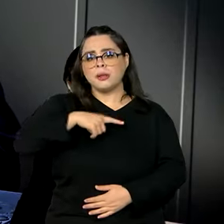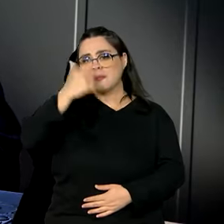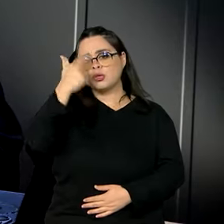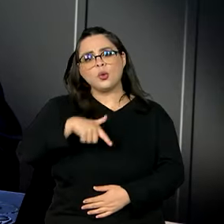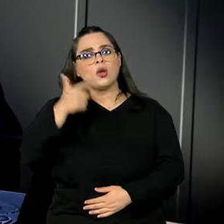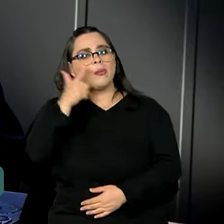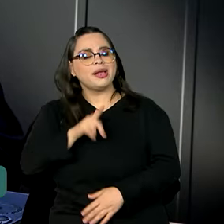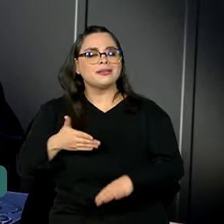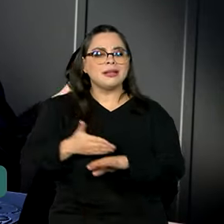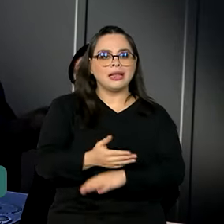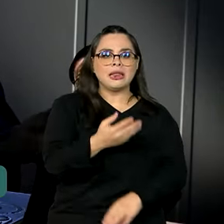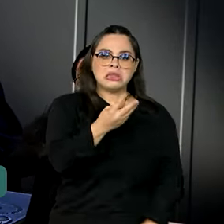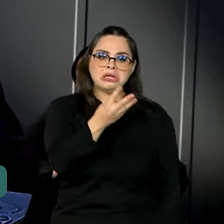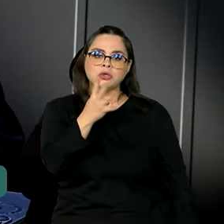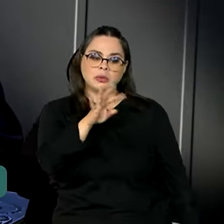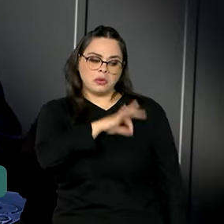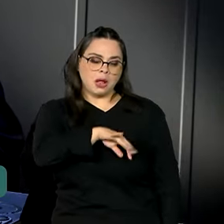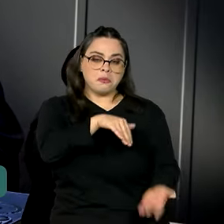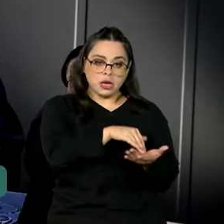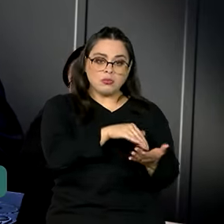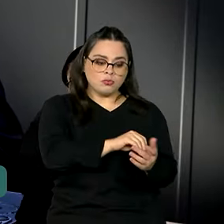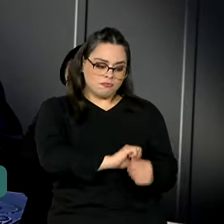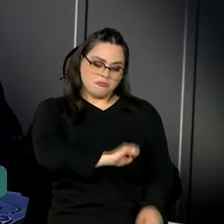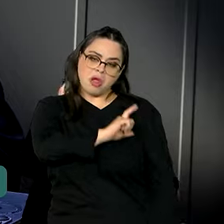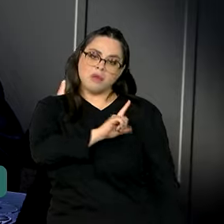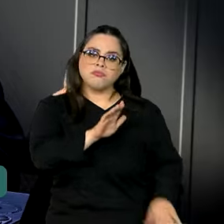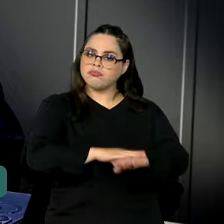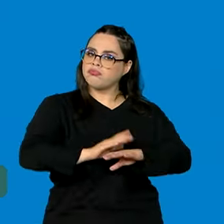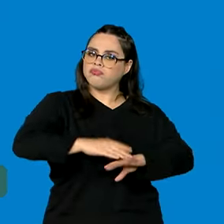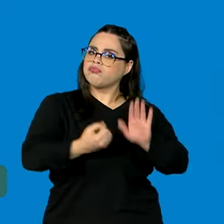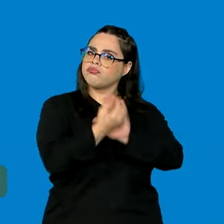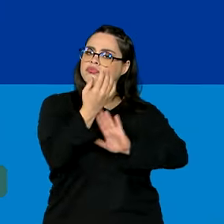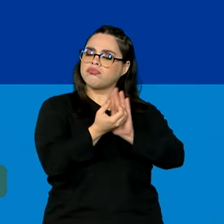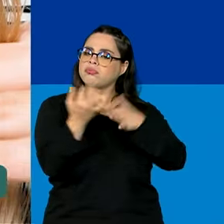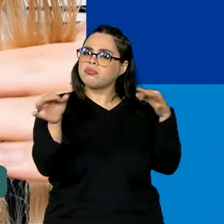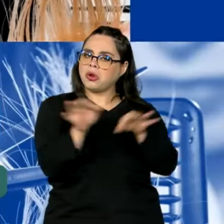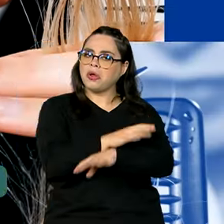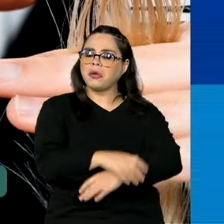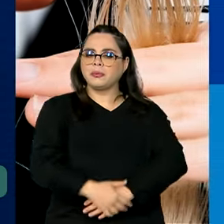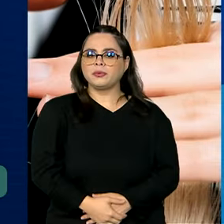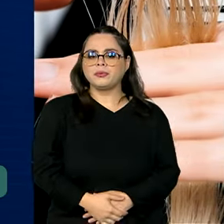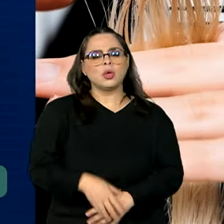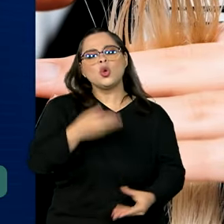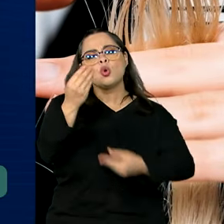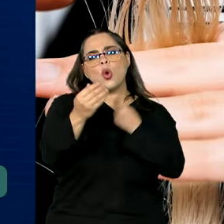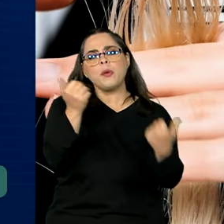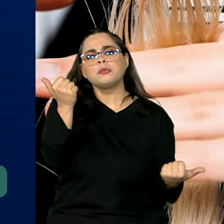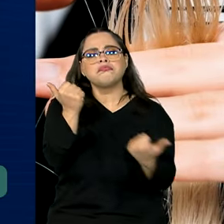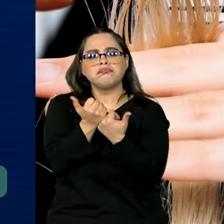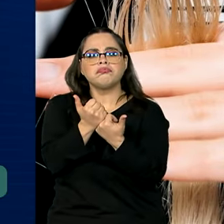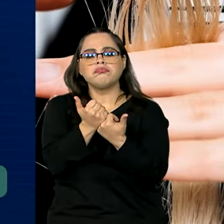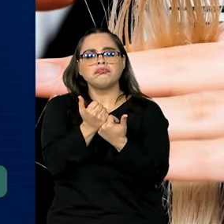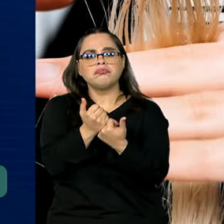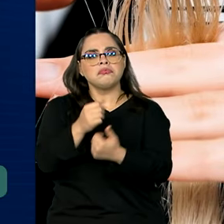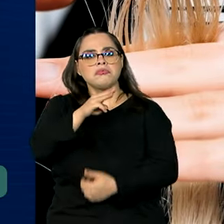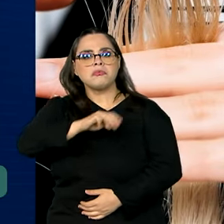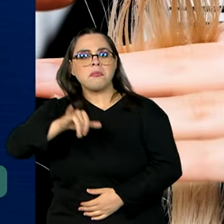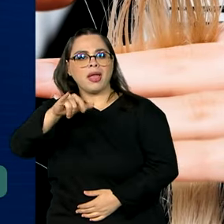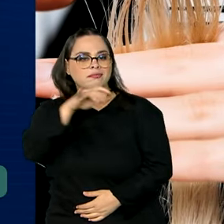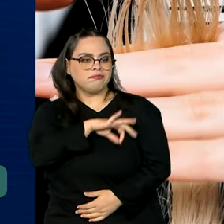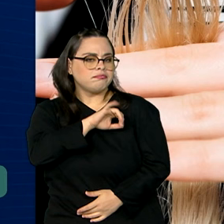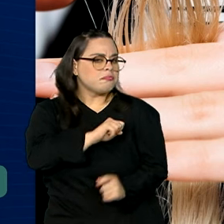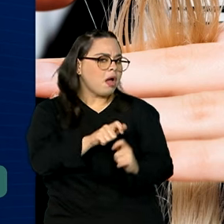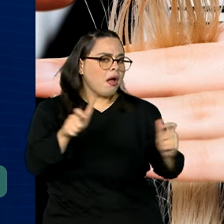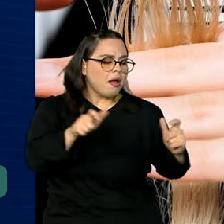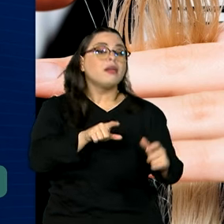3, 4 salários mínimos montando o seu próprio negócio. Para apoiar o microempreendedor a gerar renda, o governo